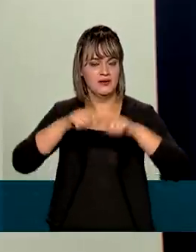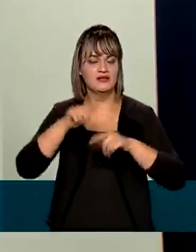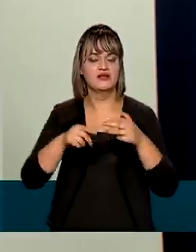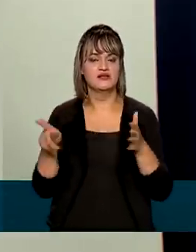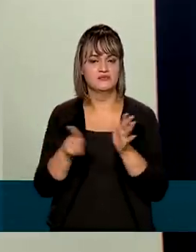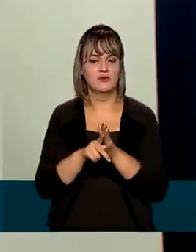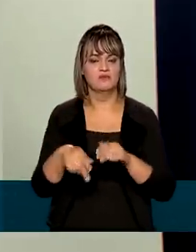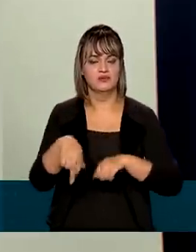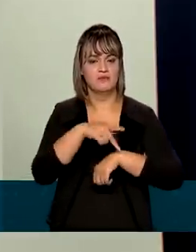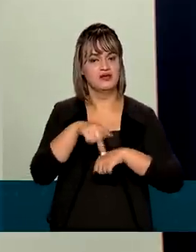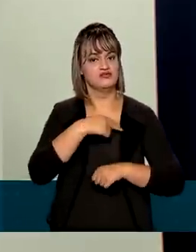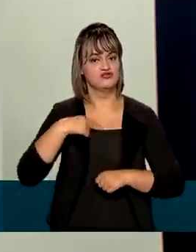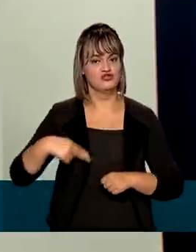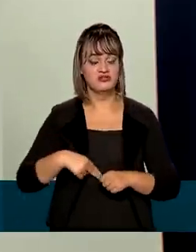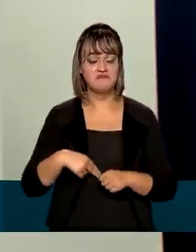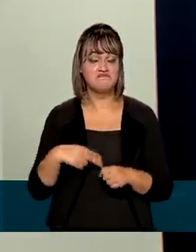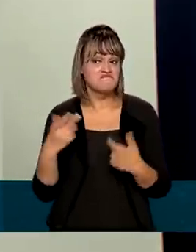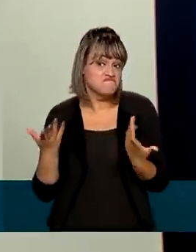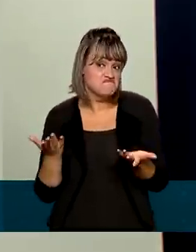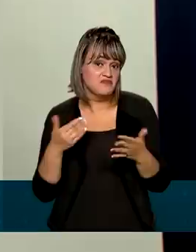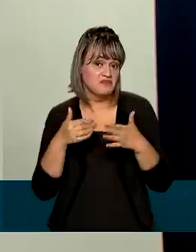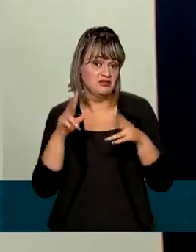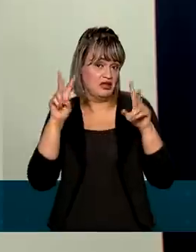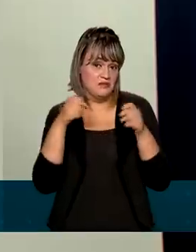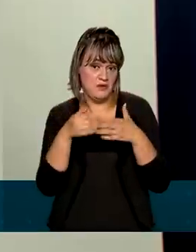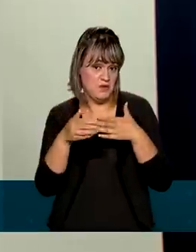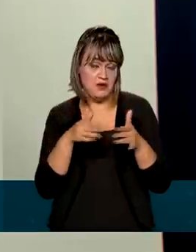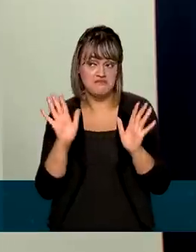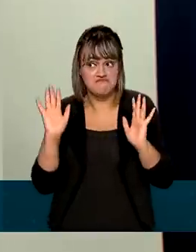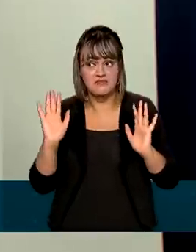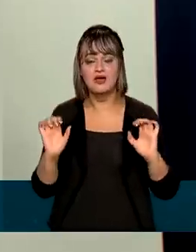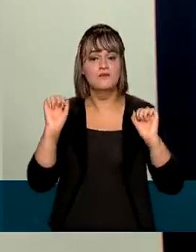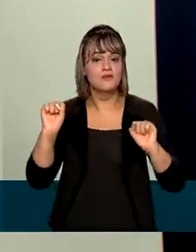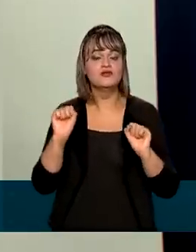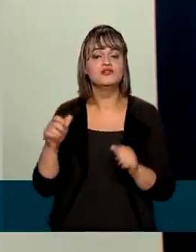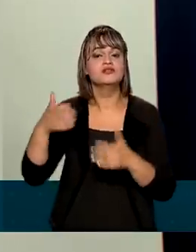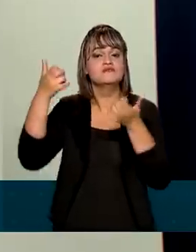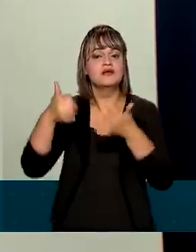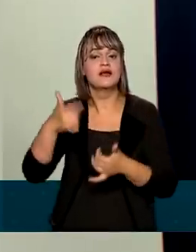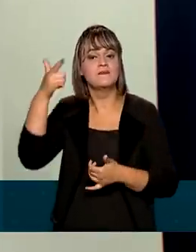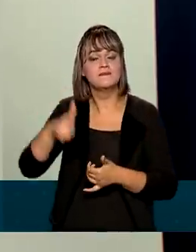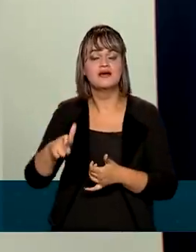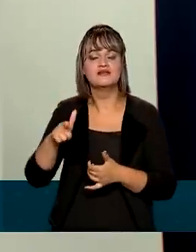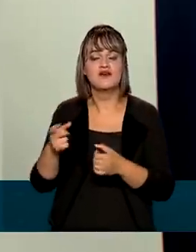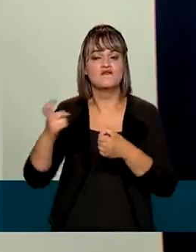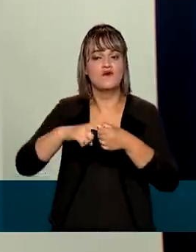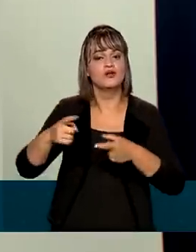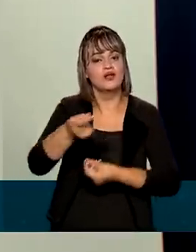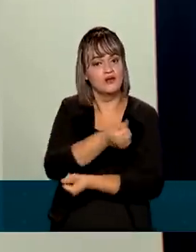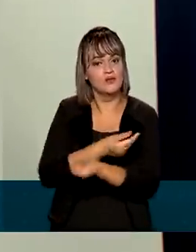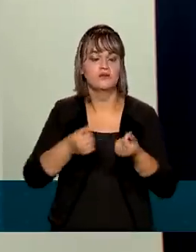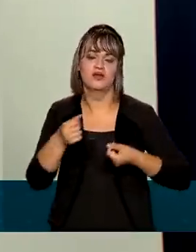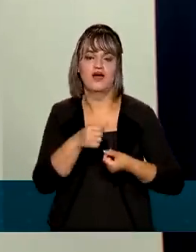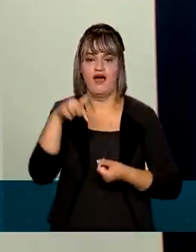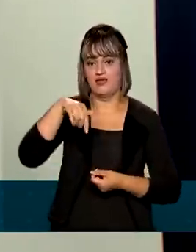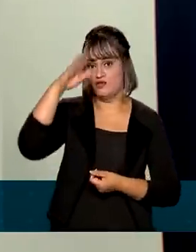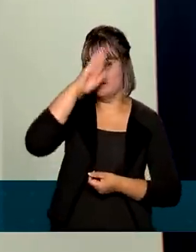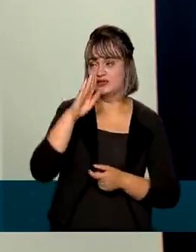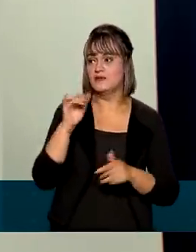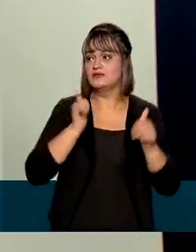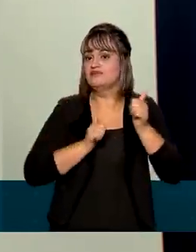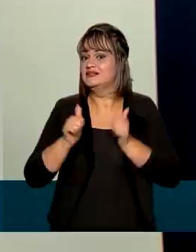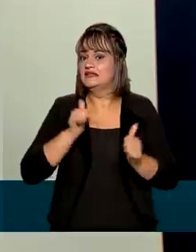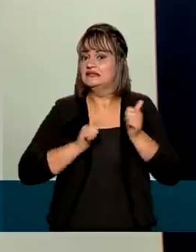chineses. De qualquer maneira, também pode haver menções à questão da retomada econômica. No Brasil, as